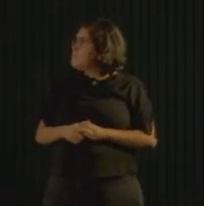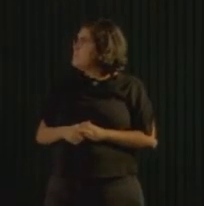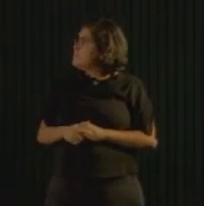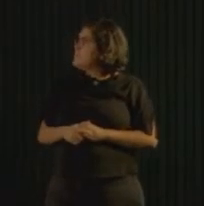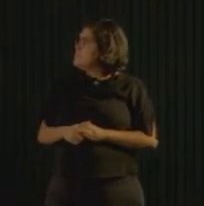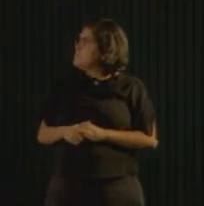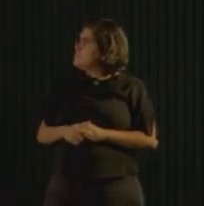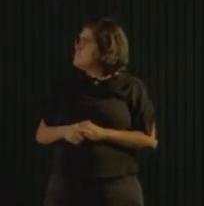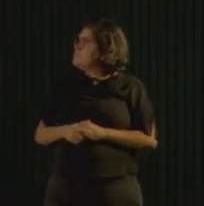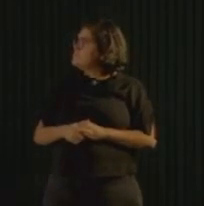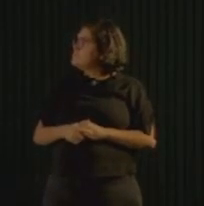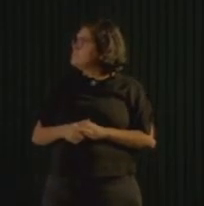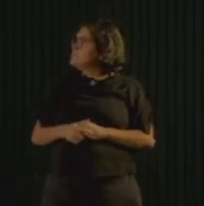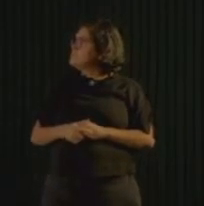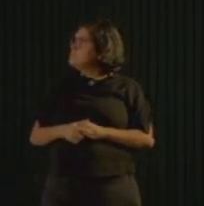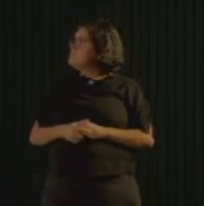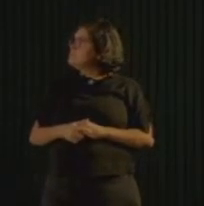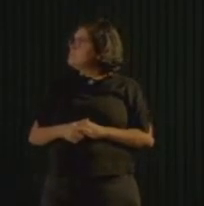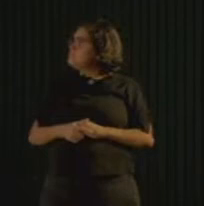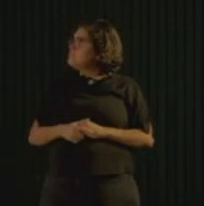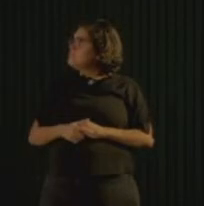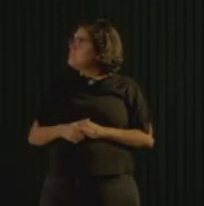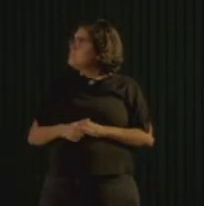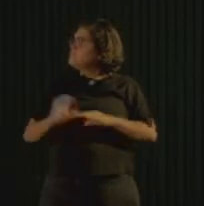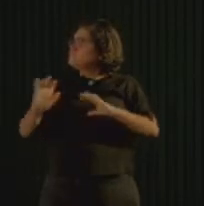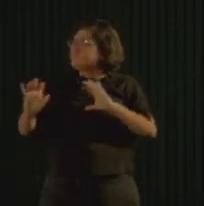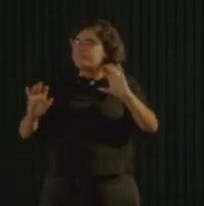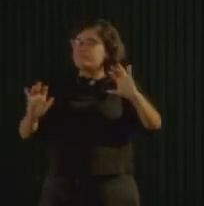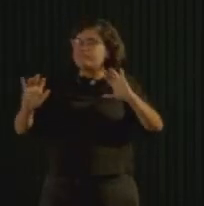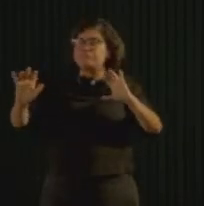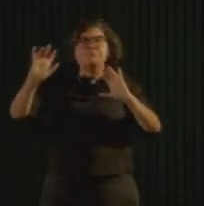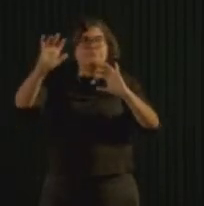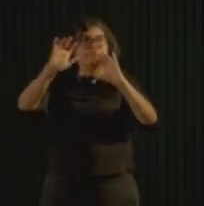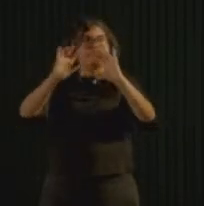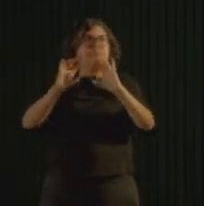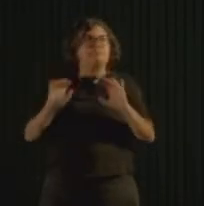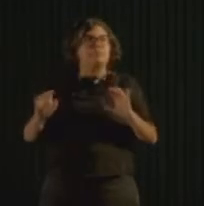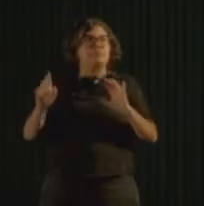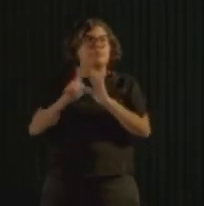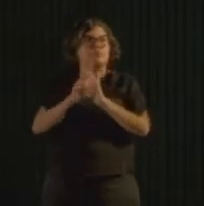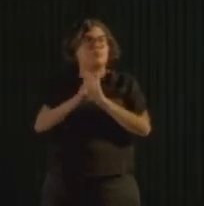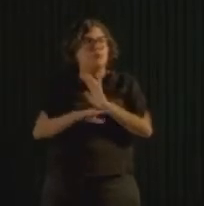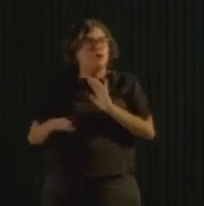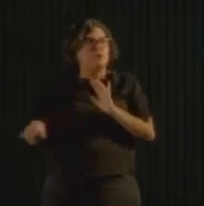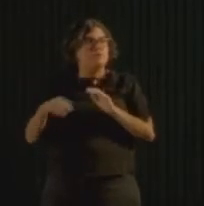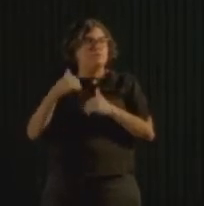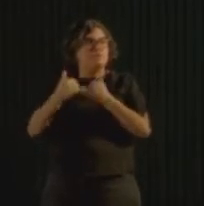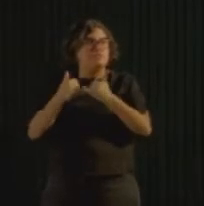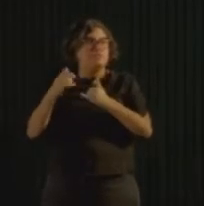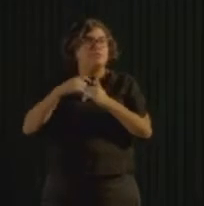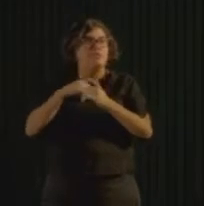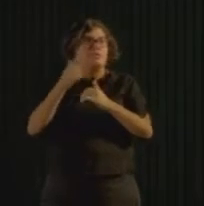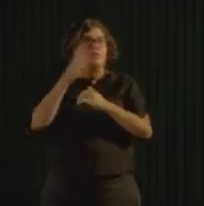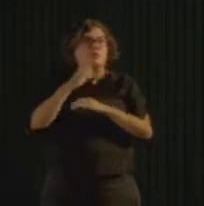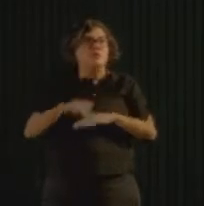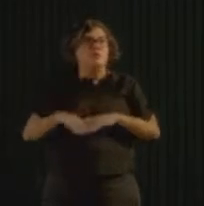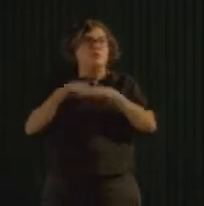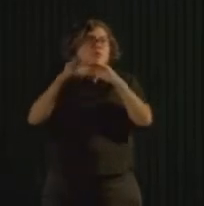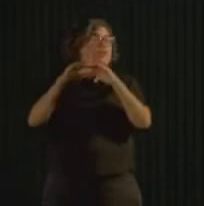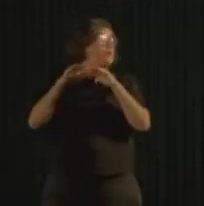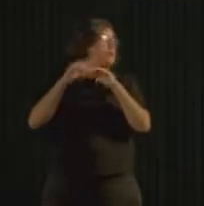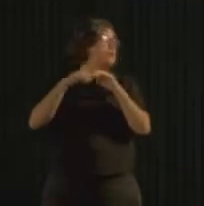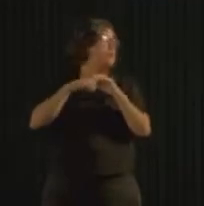Parede muito sensorial. A gente prioriza muito a primeira infância. Então, até o trabalho de reciclagem criativa, o trabalho de